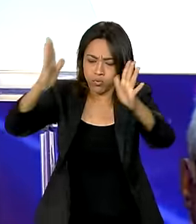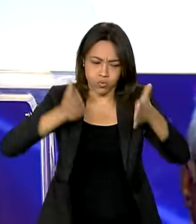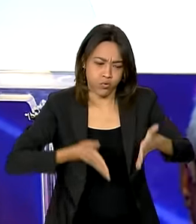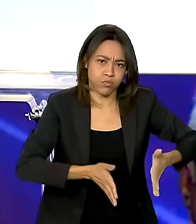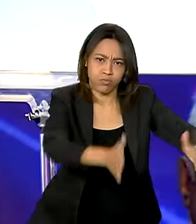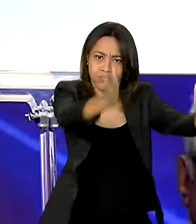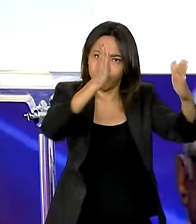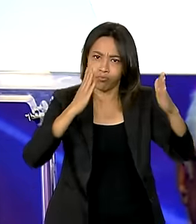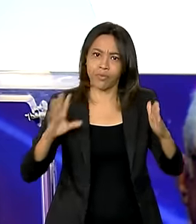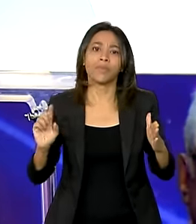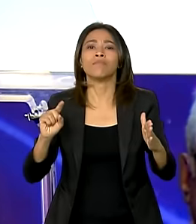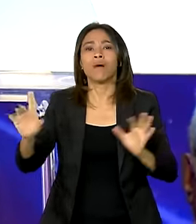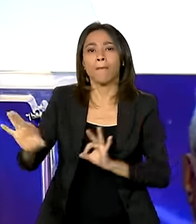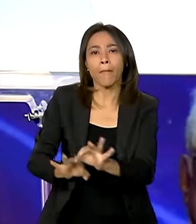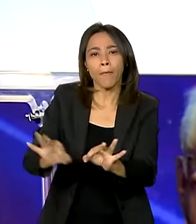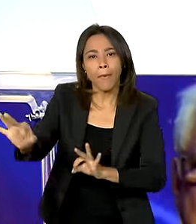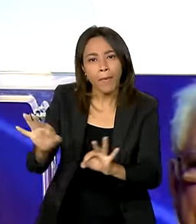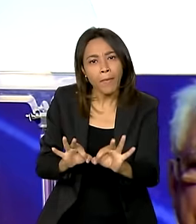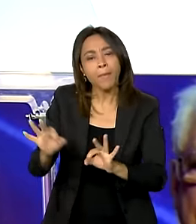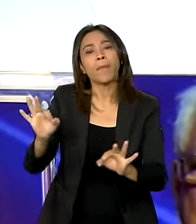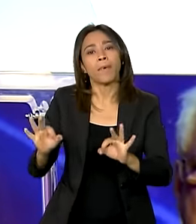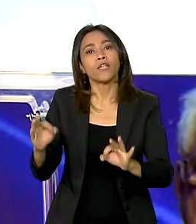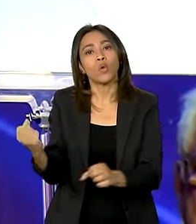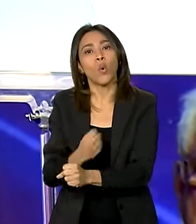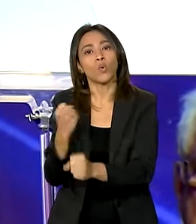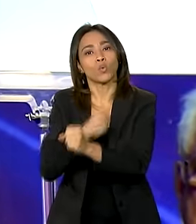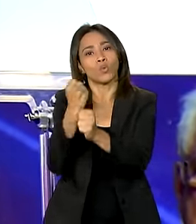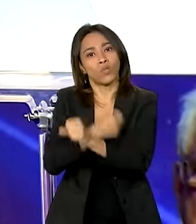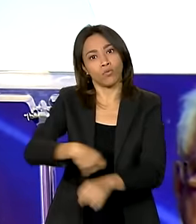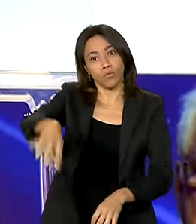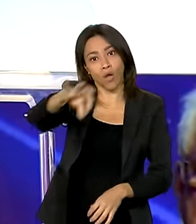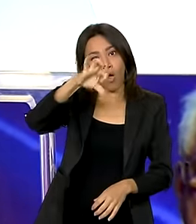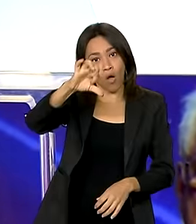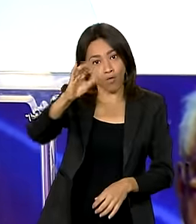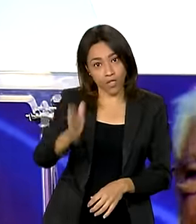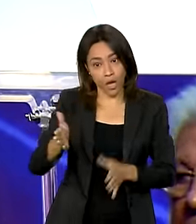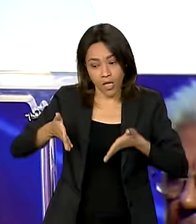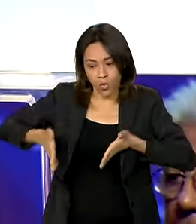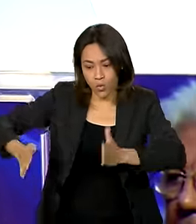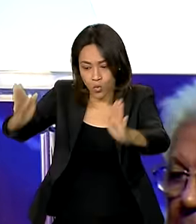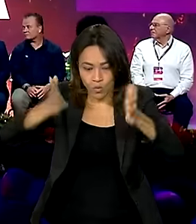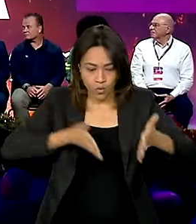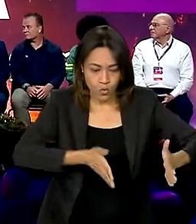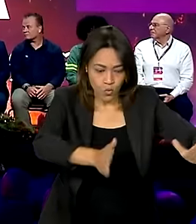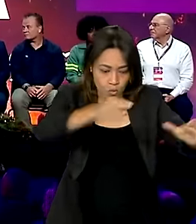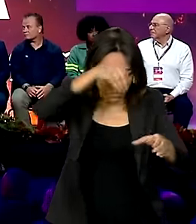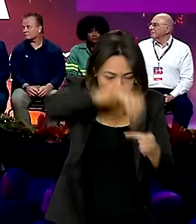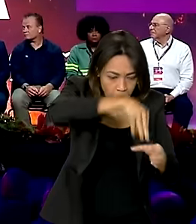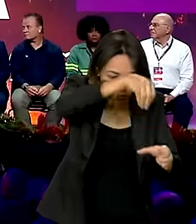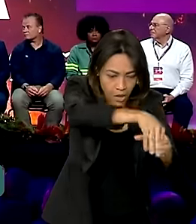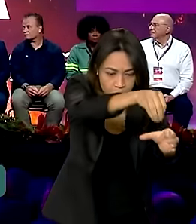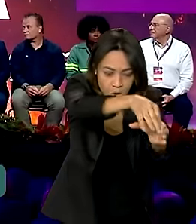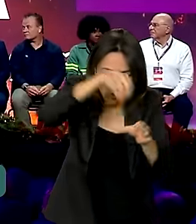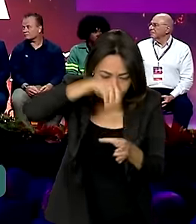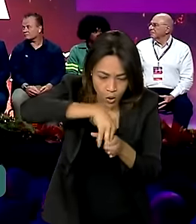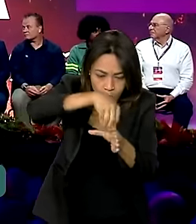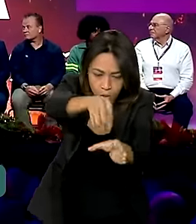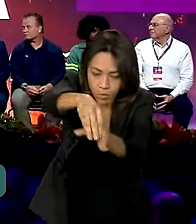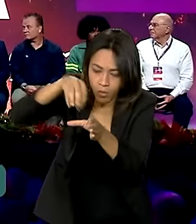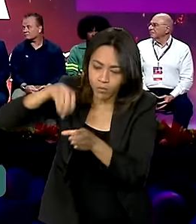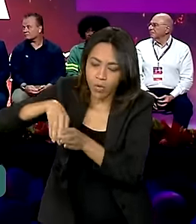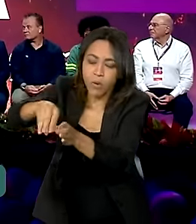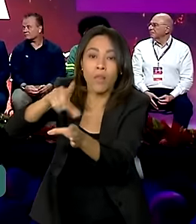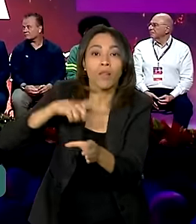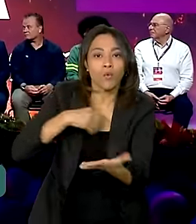bilhões de reais por planta, a gente já anunciou a construção de nove plantas. Essas plantas já têm o volume delas negociados em contrato de longo